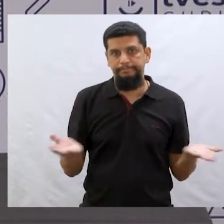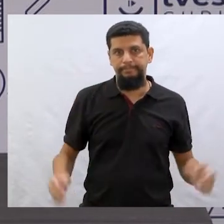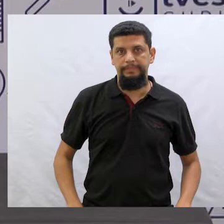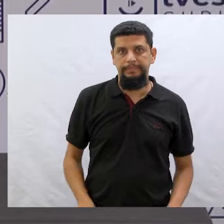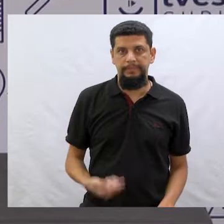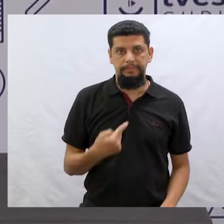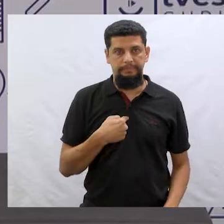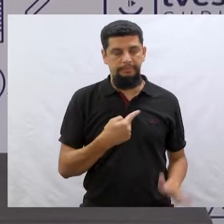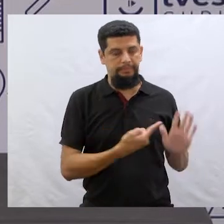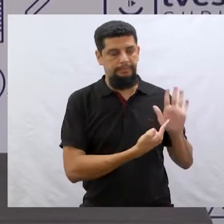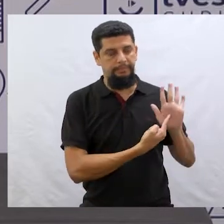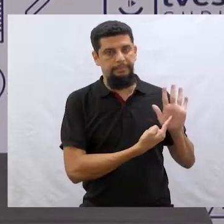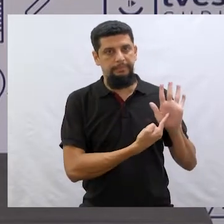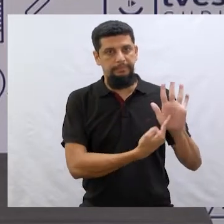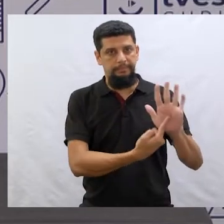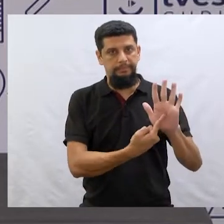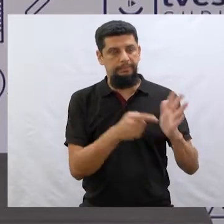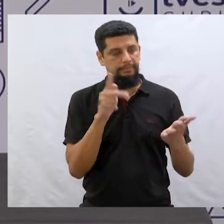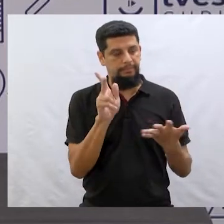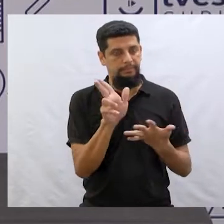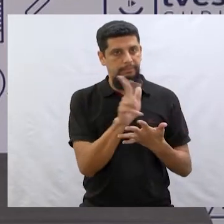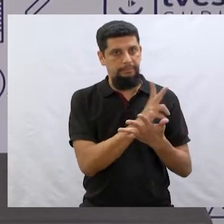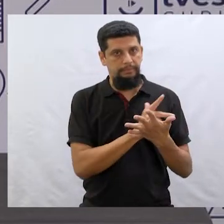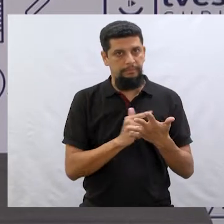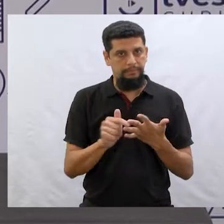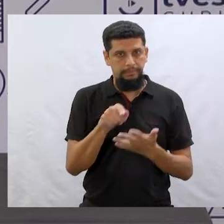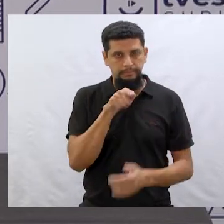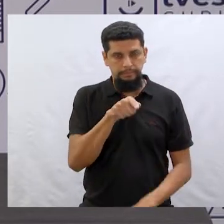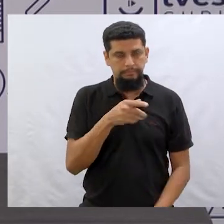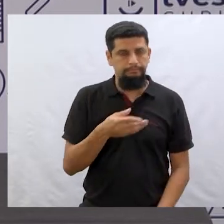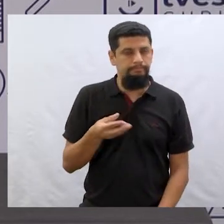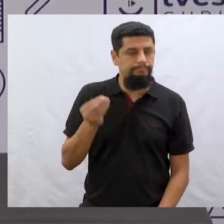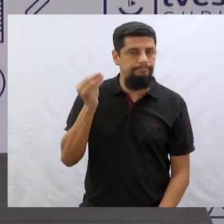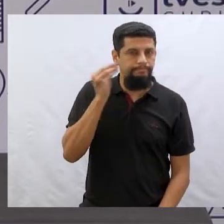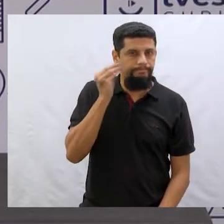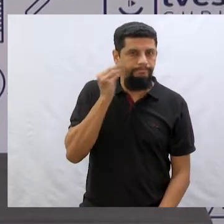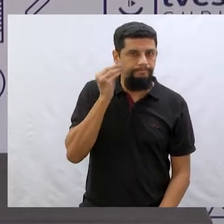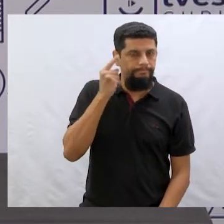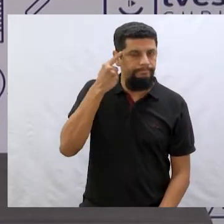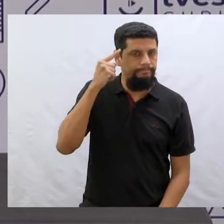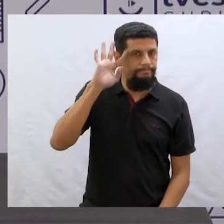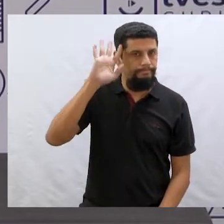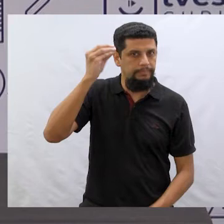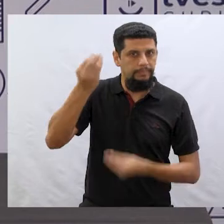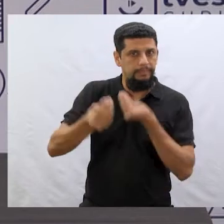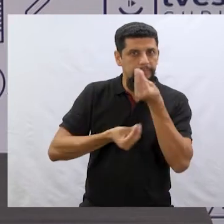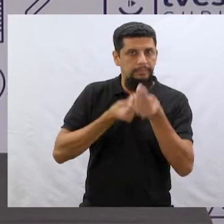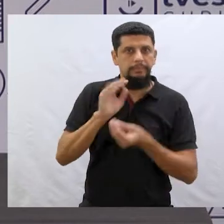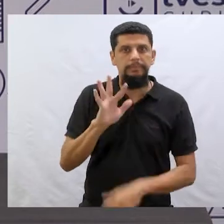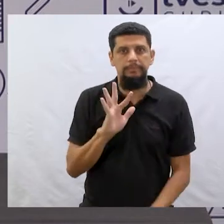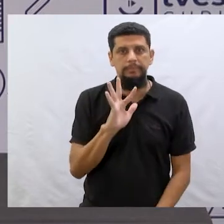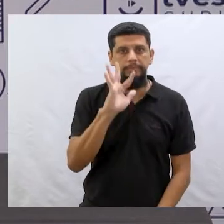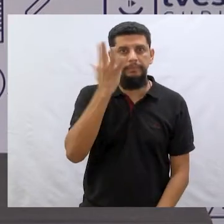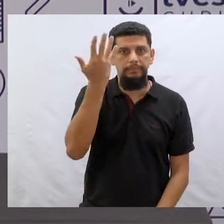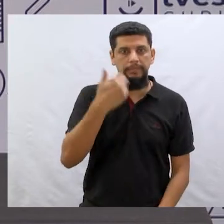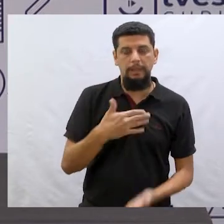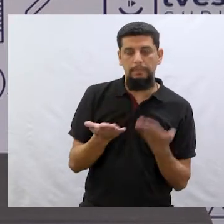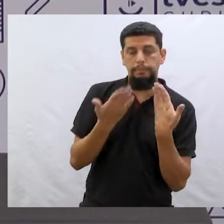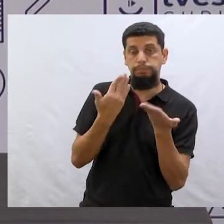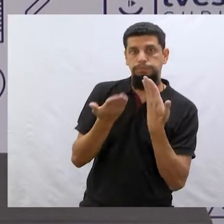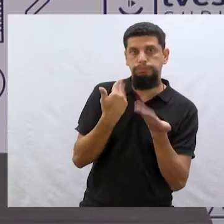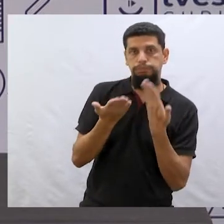Vou mostrar essa ilustração para você já tentar imaginar como é que vai ser essa